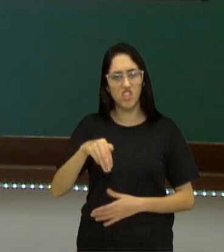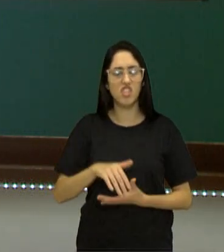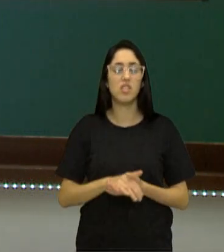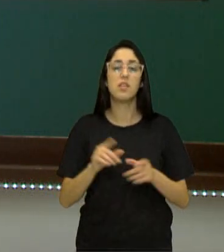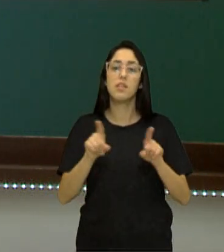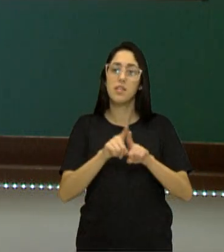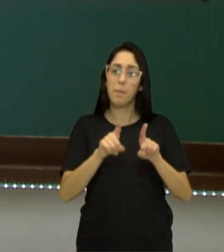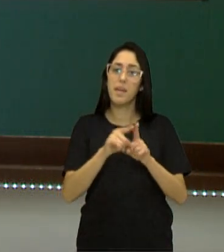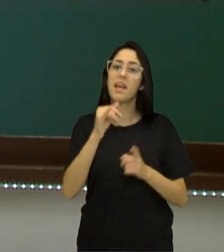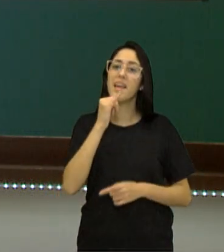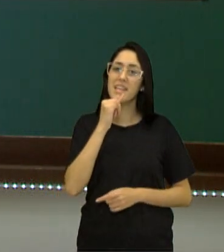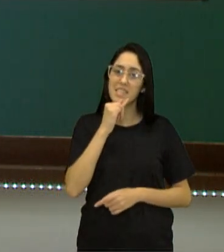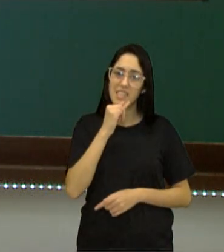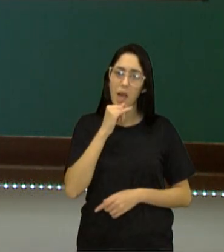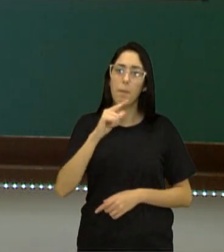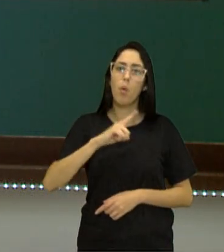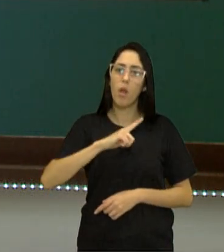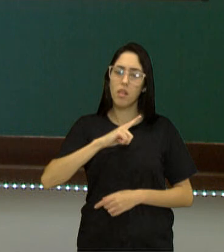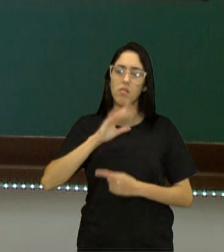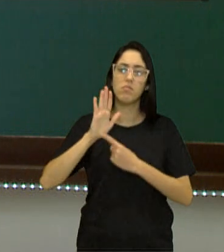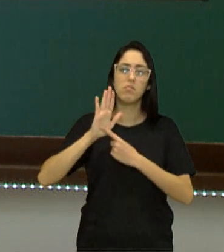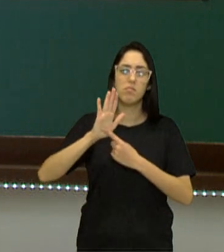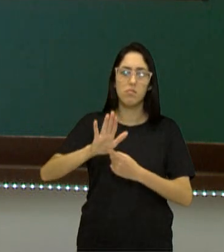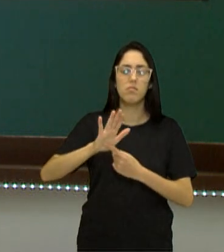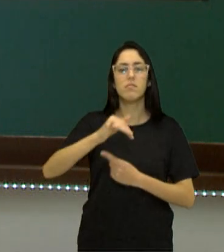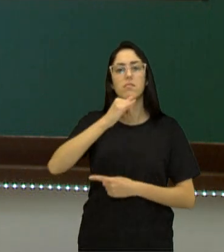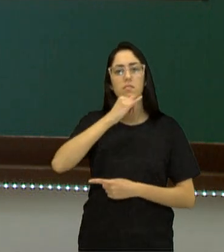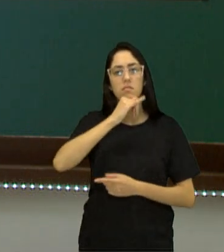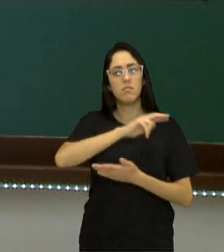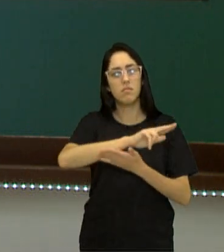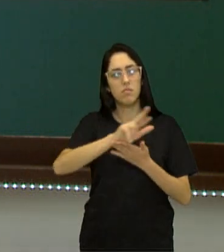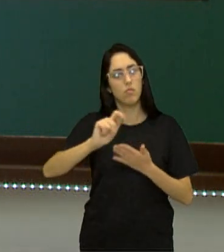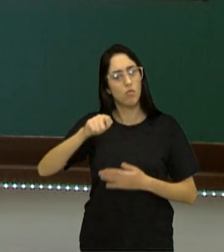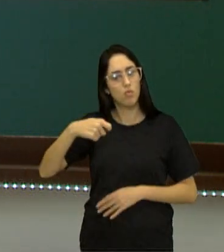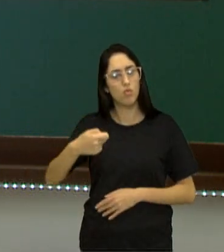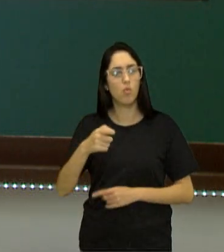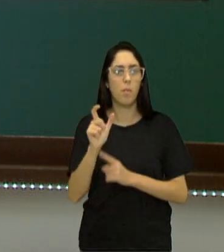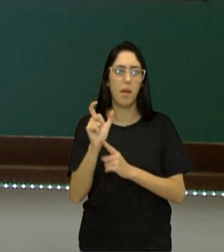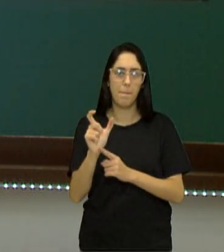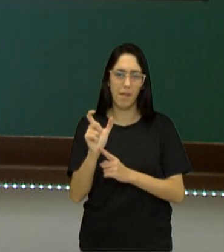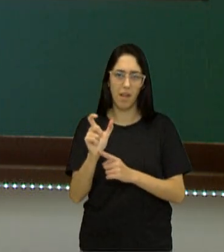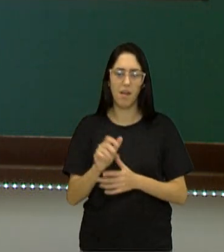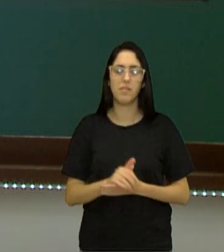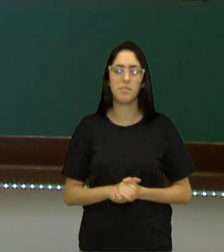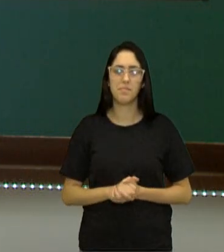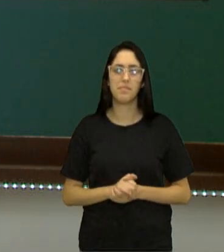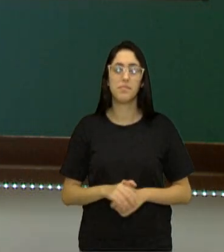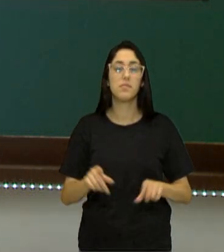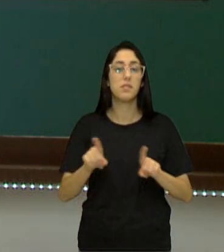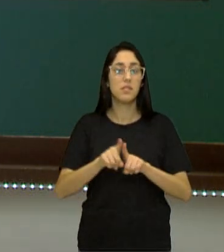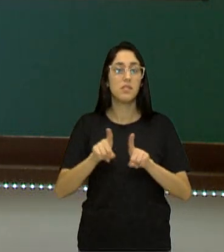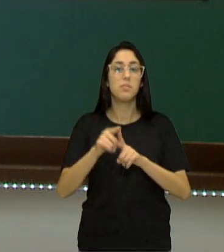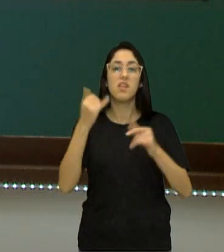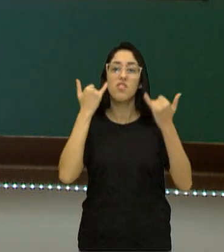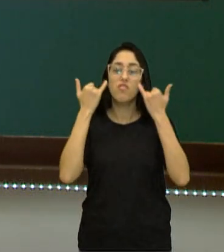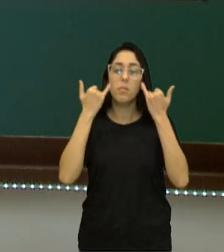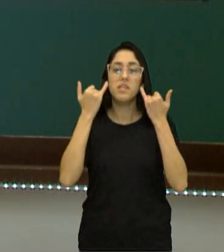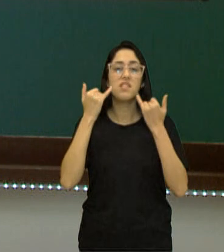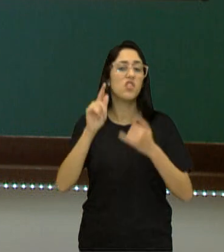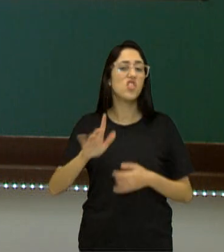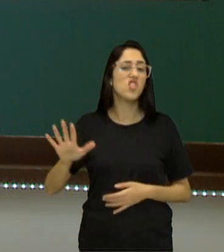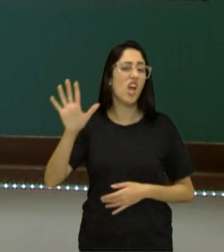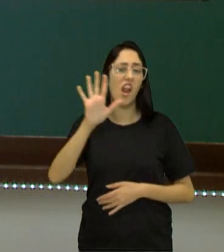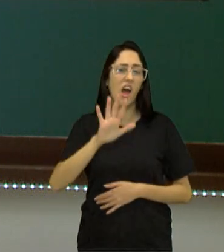Exemplificações. Vem ter um trecho de um texto lá com exemplos daquela palavra. O uso daquele verbete. Temos informações gerais.